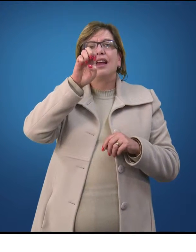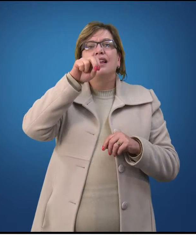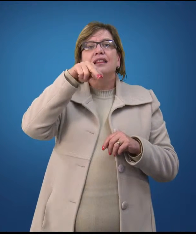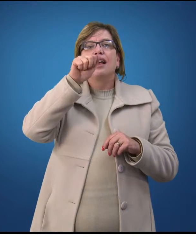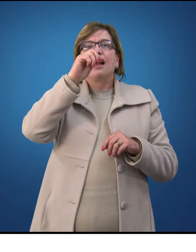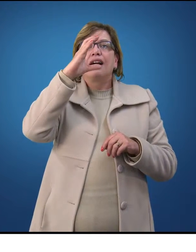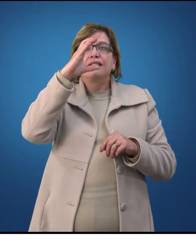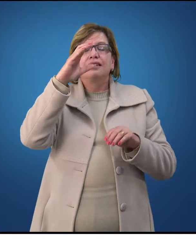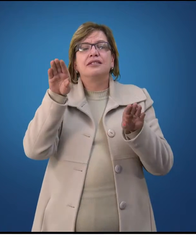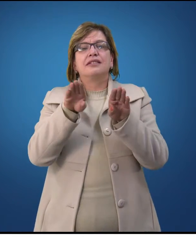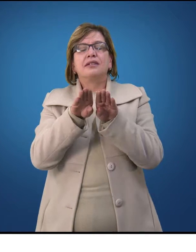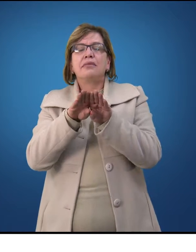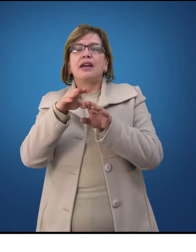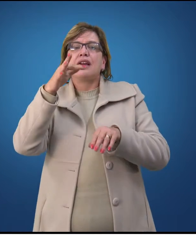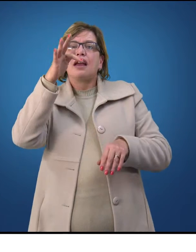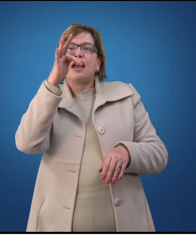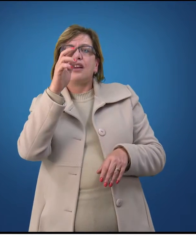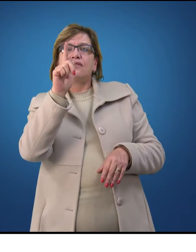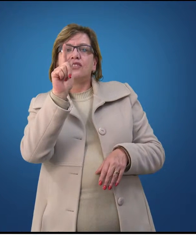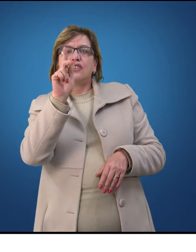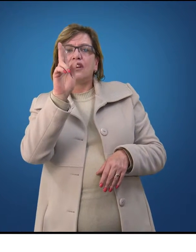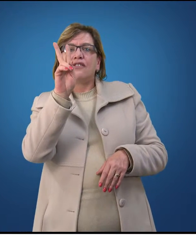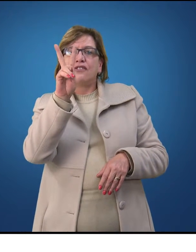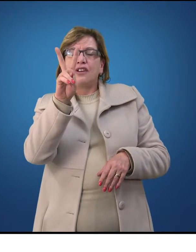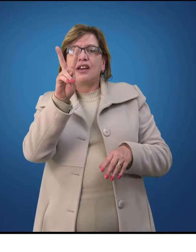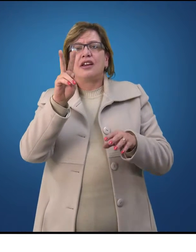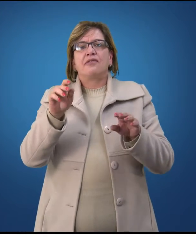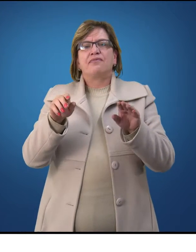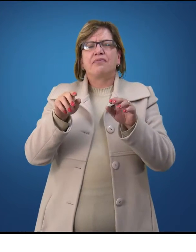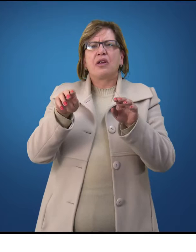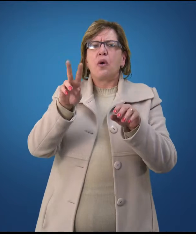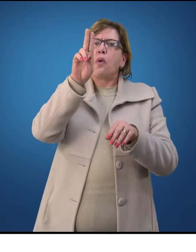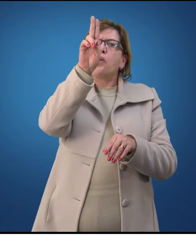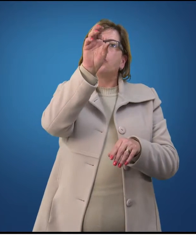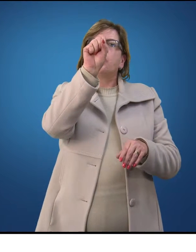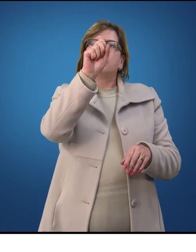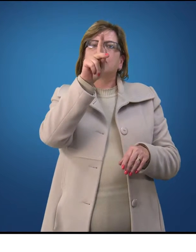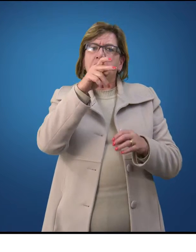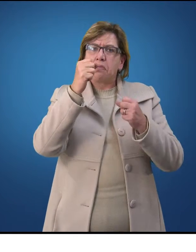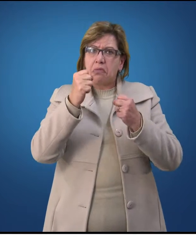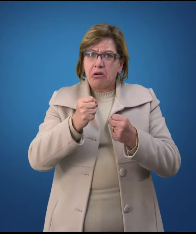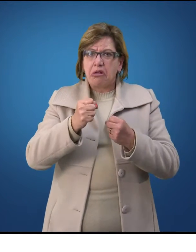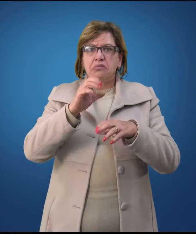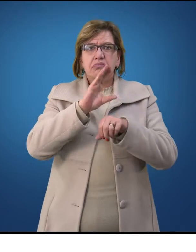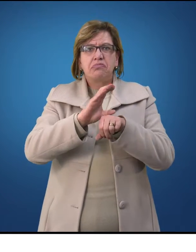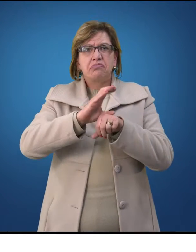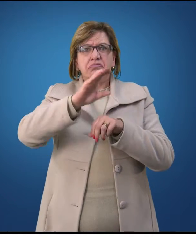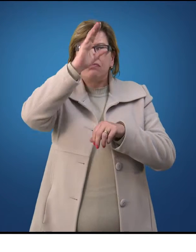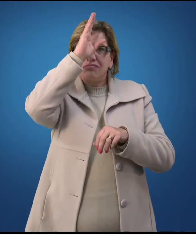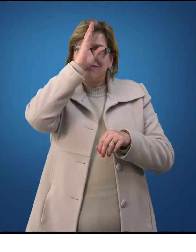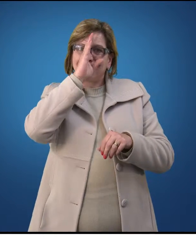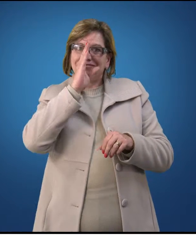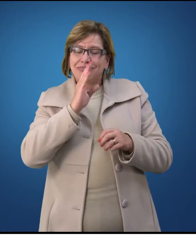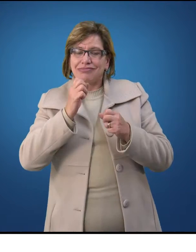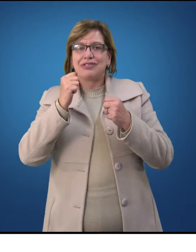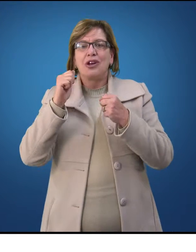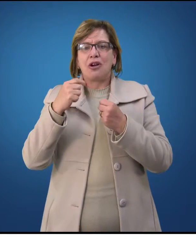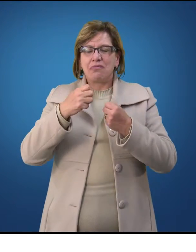de outras, oferecem cursos gratuitos e com certificado. É uma ótima opção para quem quer se preparar para o mercado de trabalho.